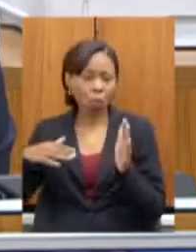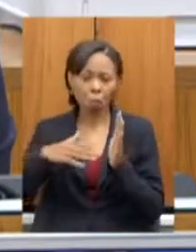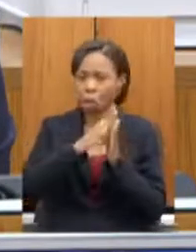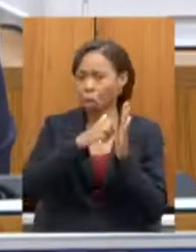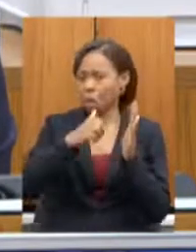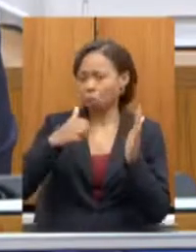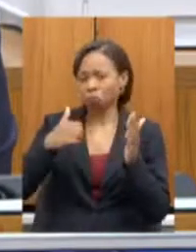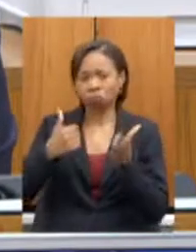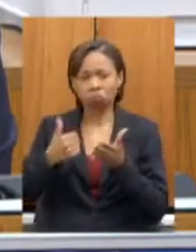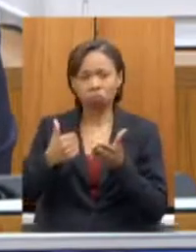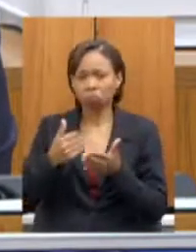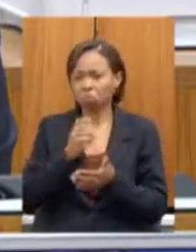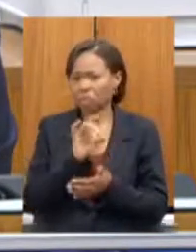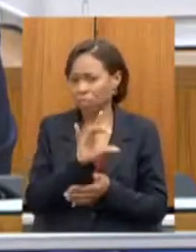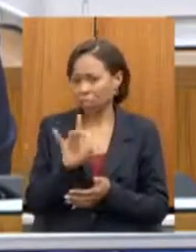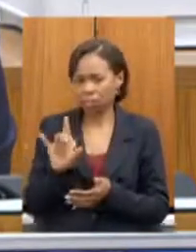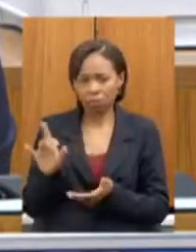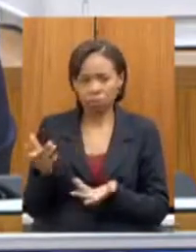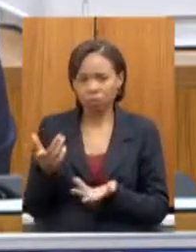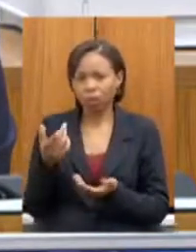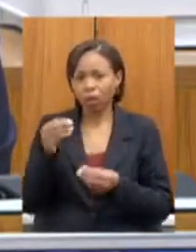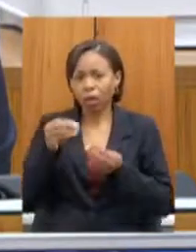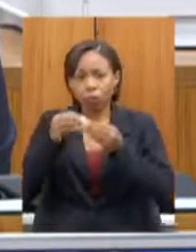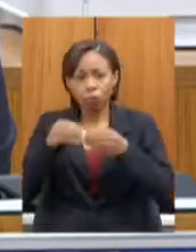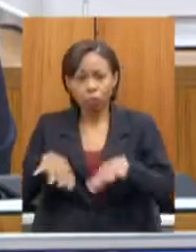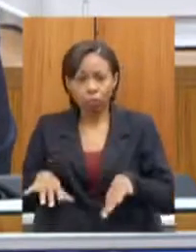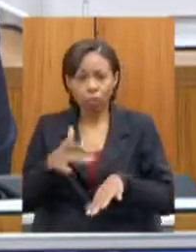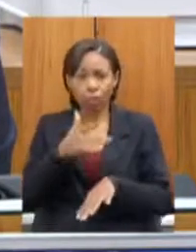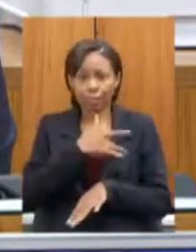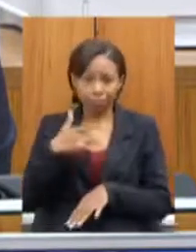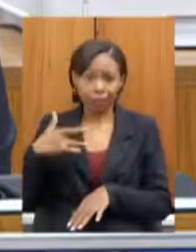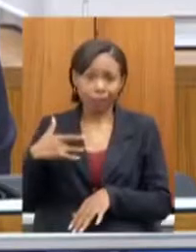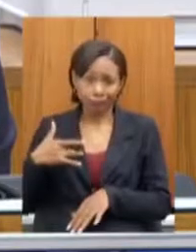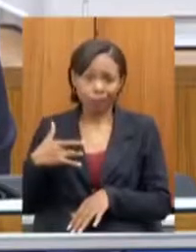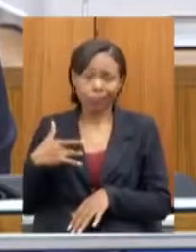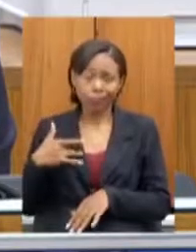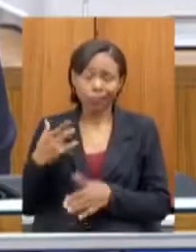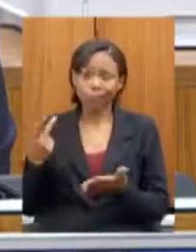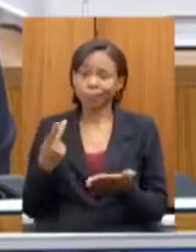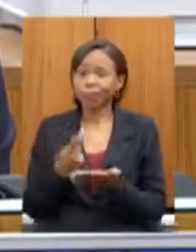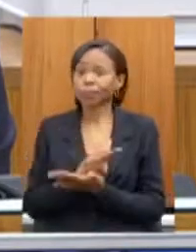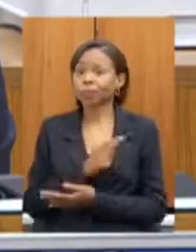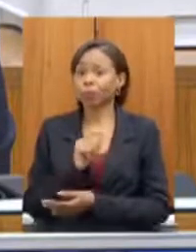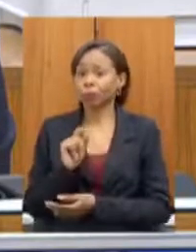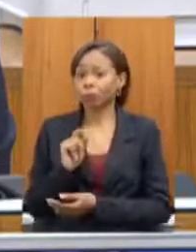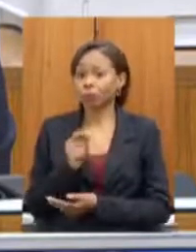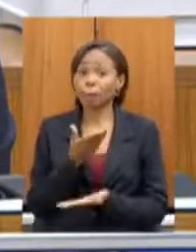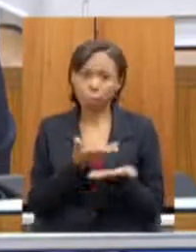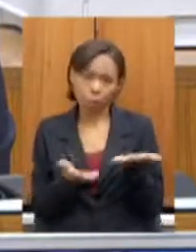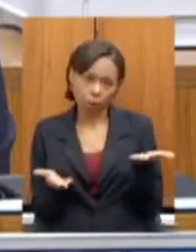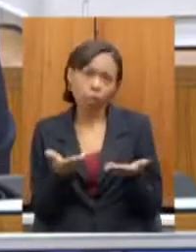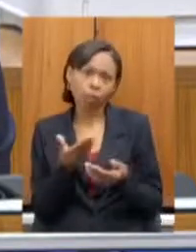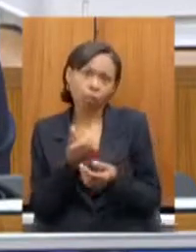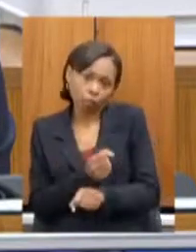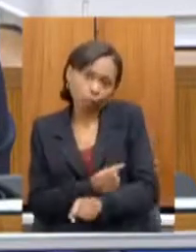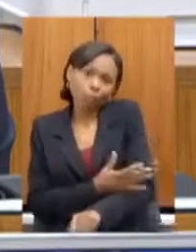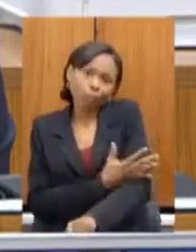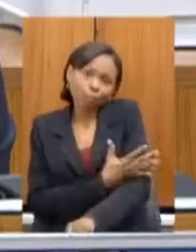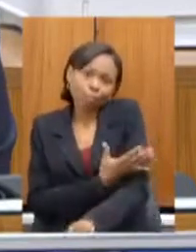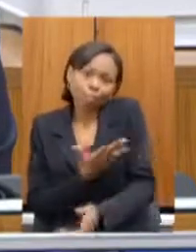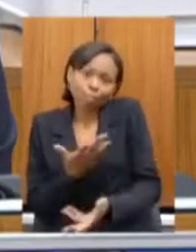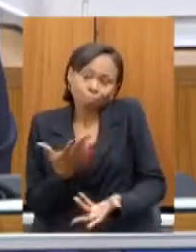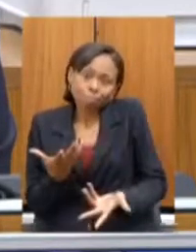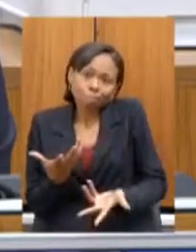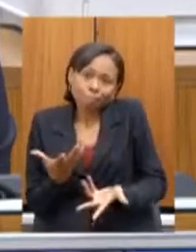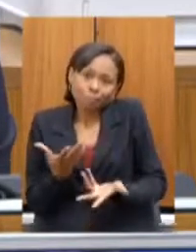envolva prejuízo aí a saúde ela gera em torno além de toda a perda emocional que não pode ser